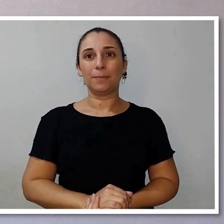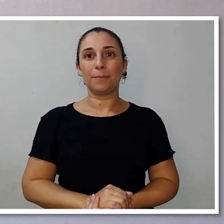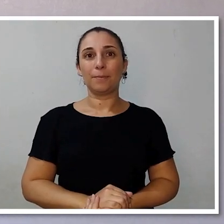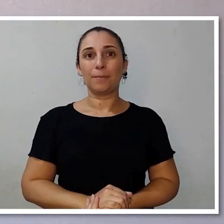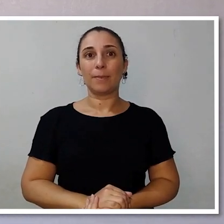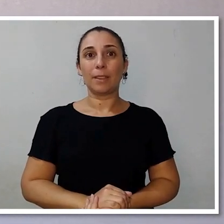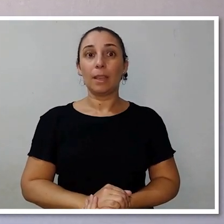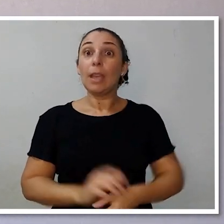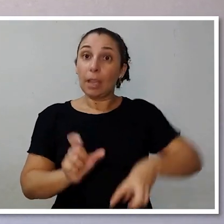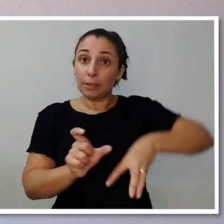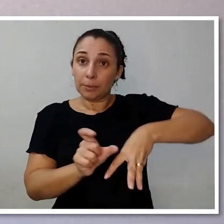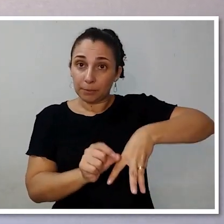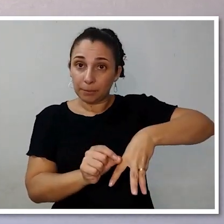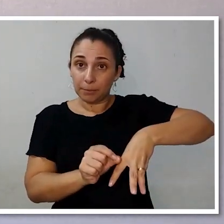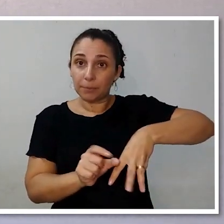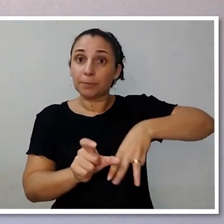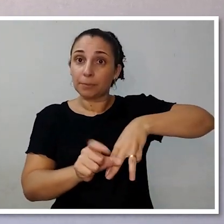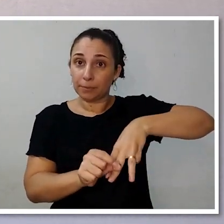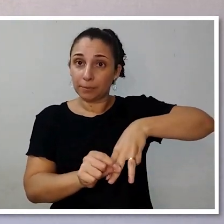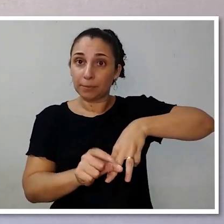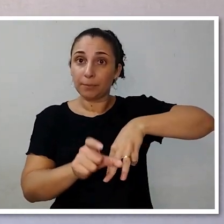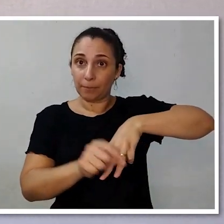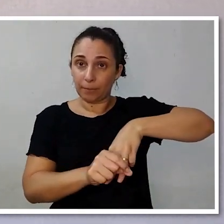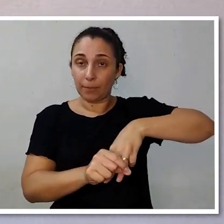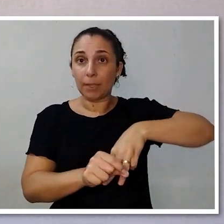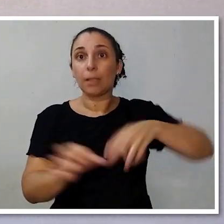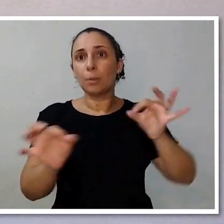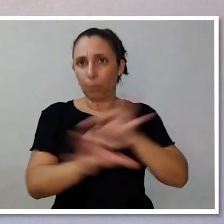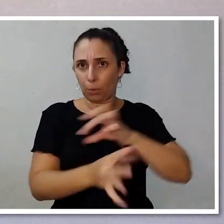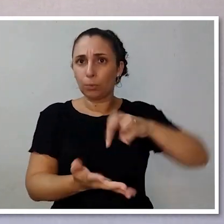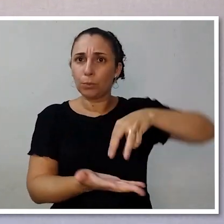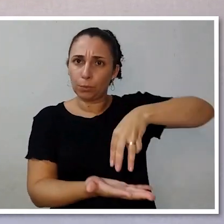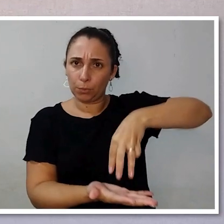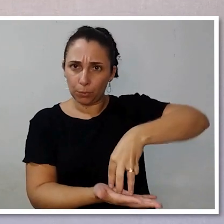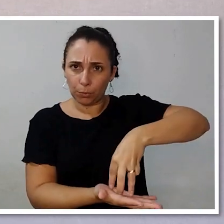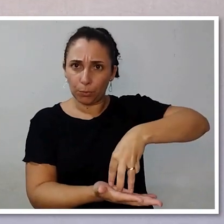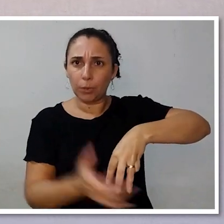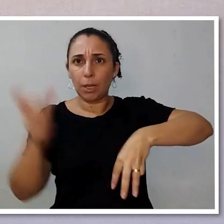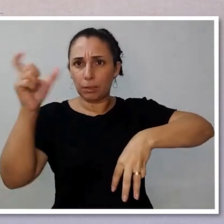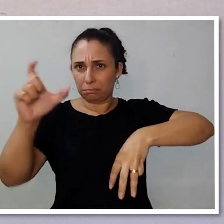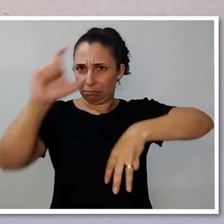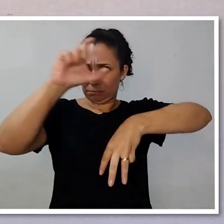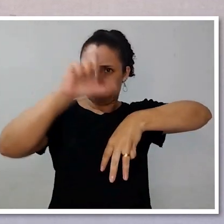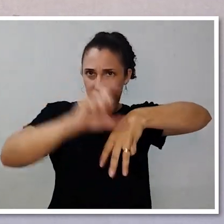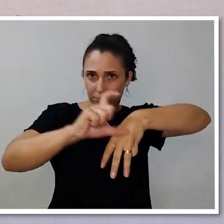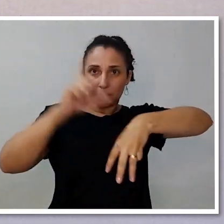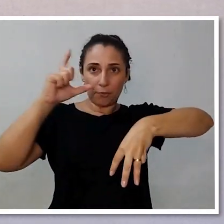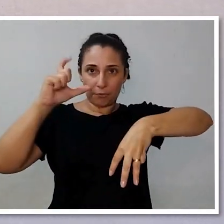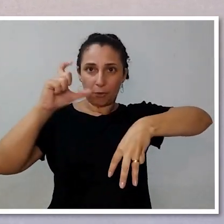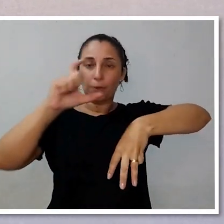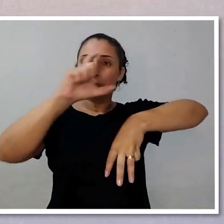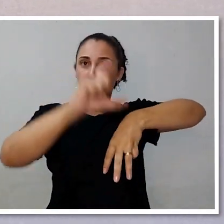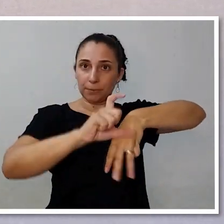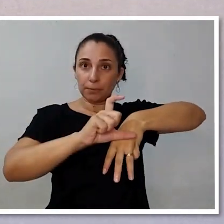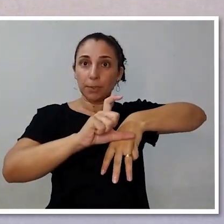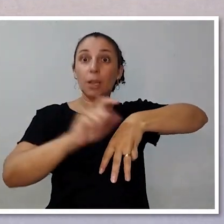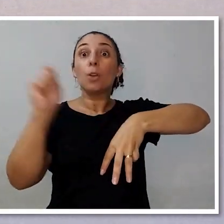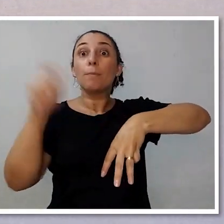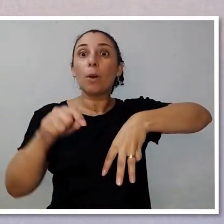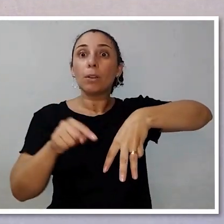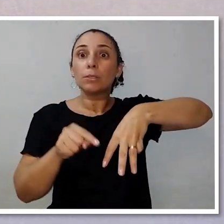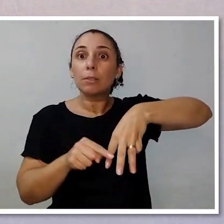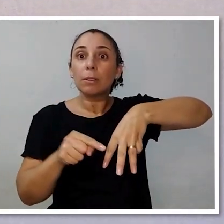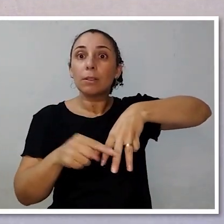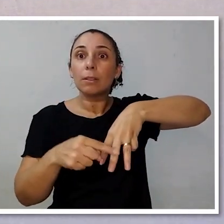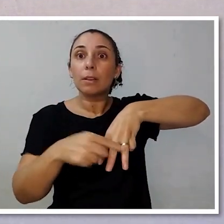As braçadeiras, né? As braçadeiras, permitem que depois que o tripé já está montado, com equipamento posicionado em cima, inclusive, você pode fazer os ajustes